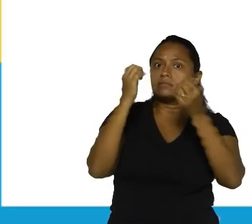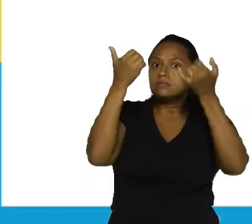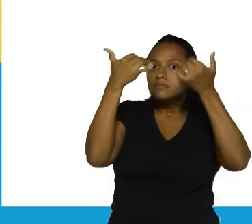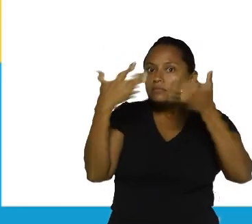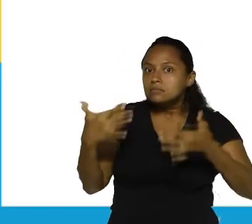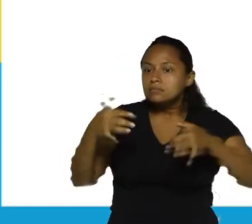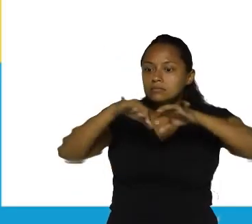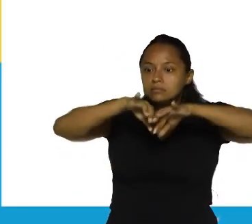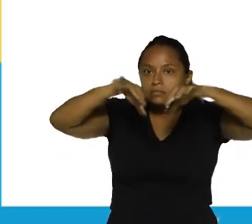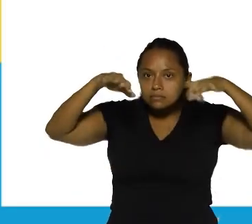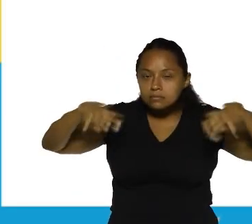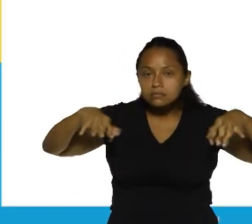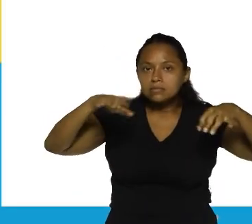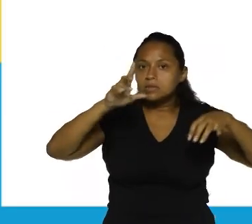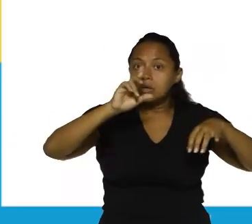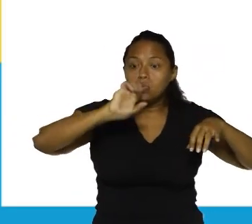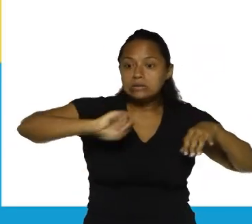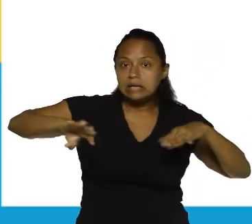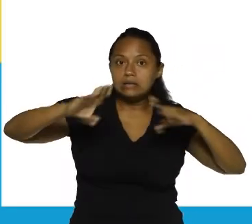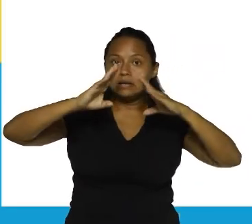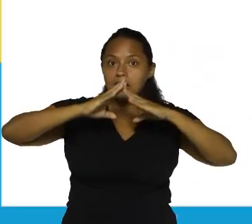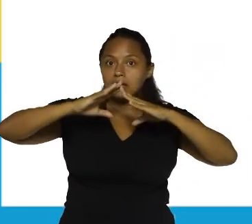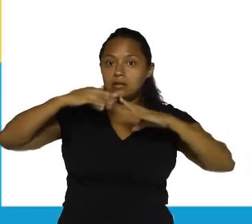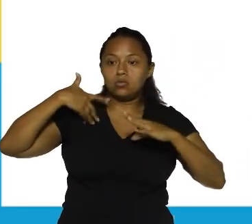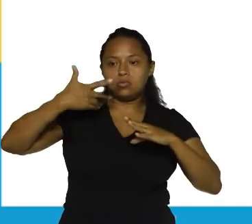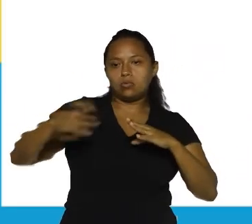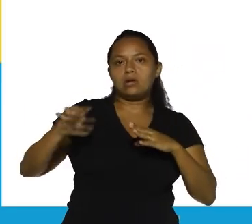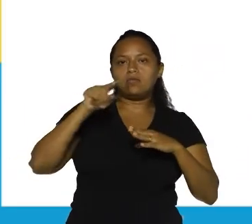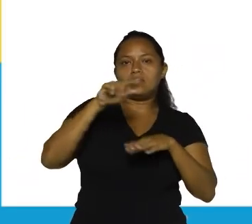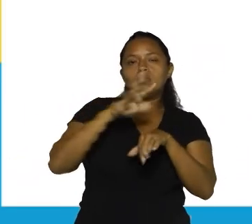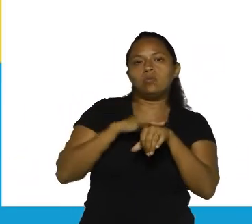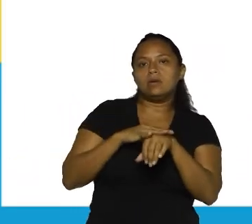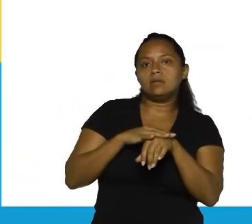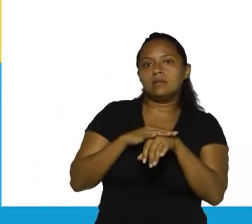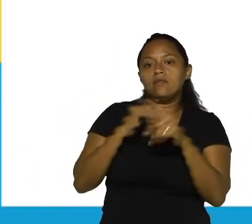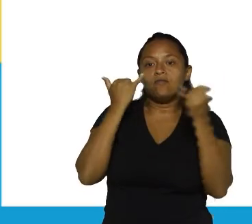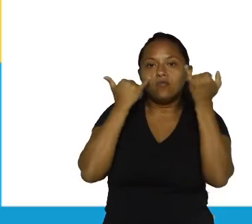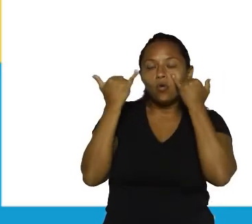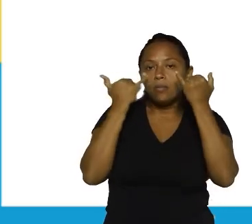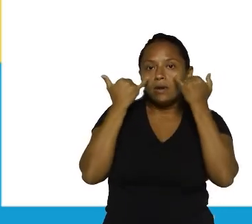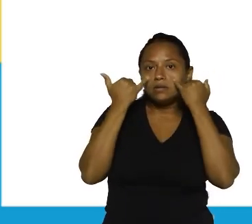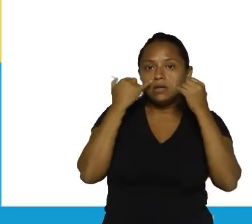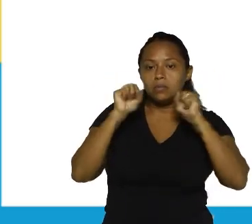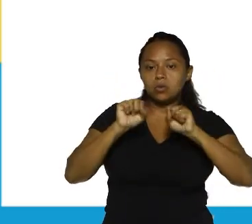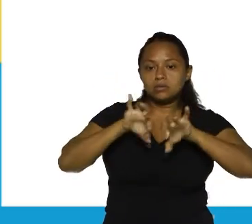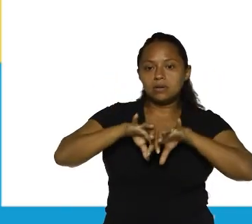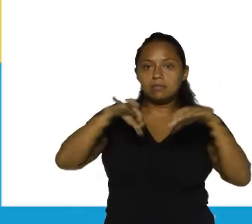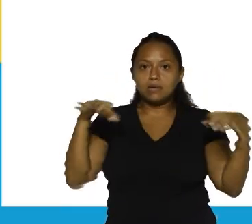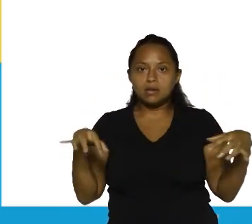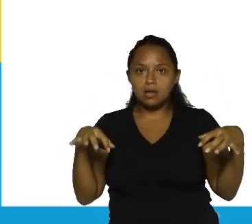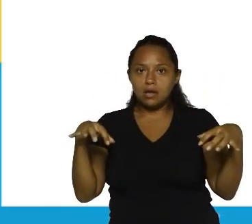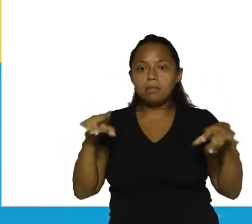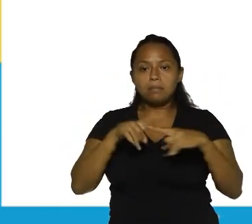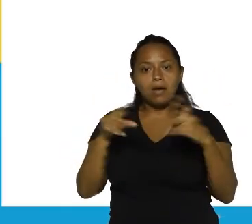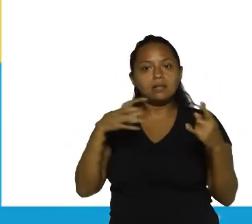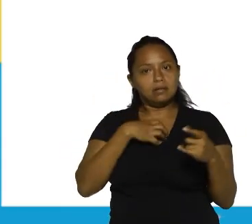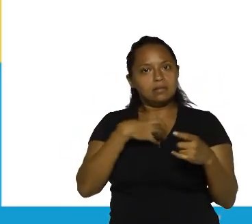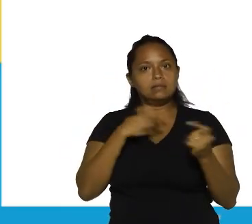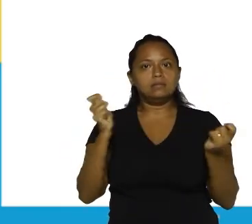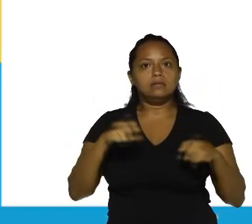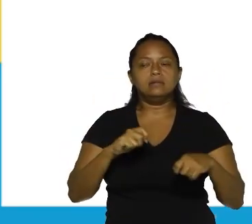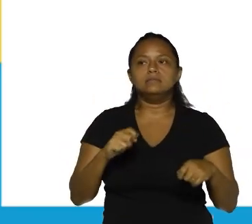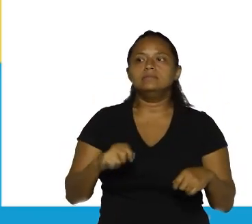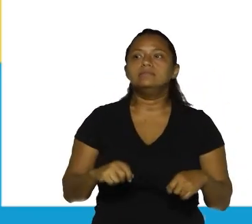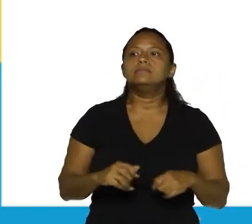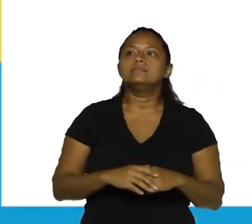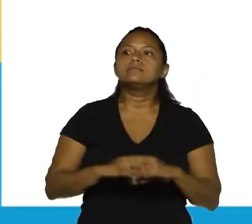separada. Não saia de casa. Não quero que você adoeça. São informações que eu posso separar e fazem sentido. Só